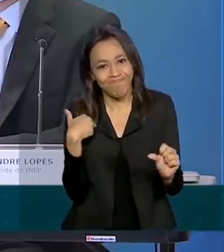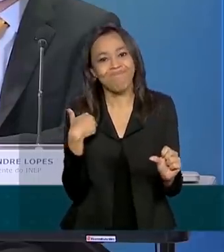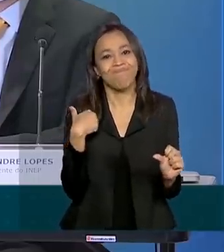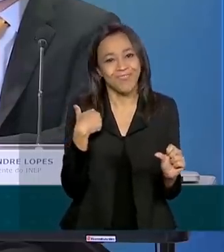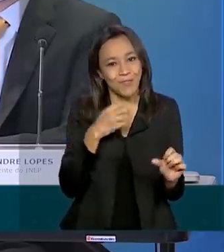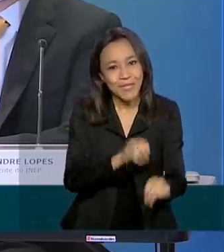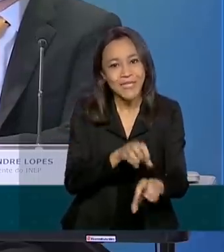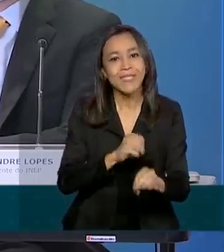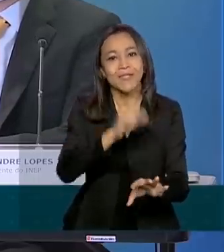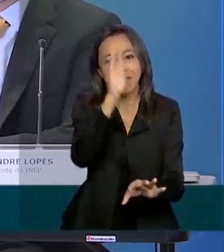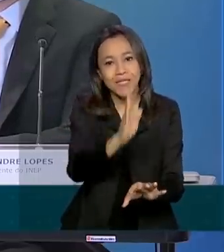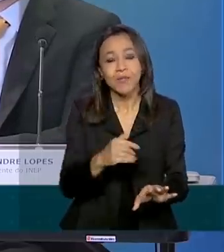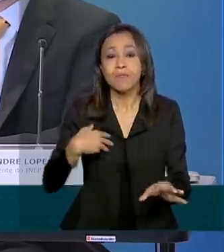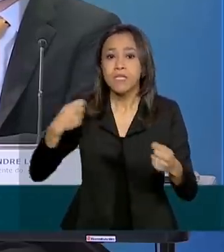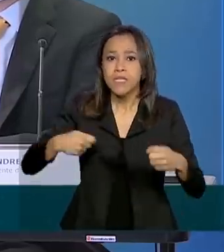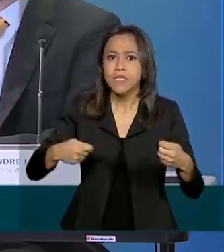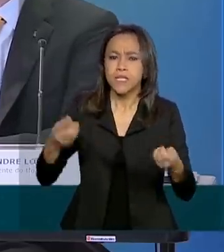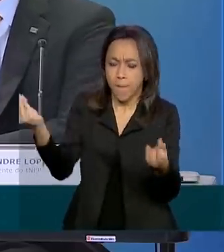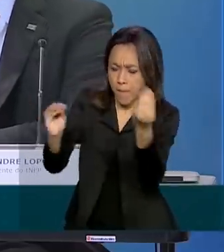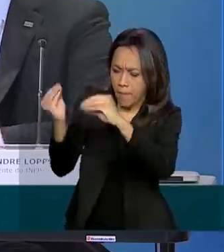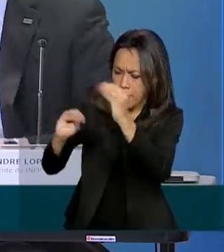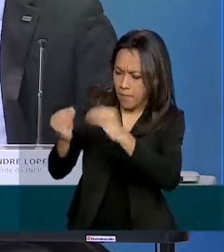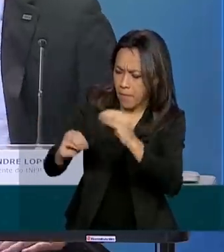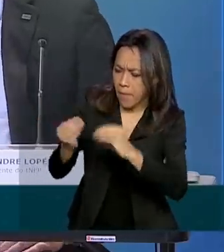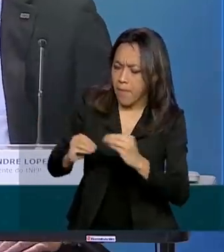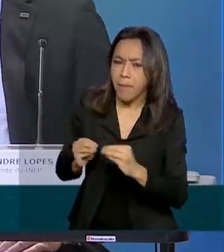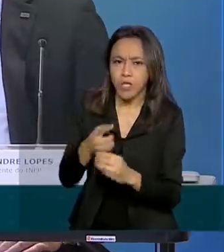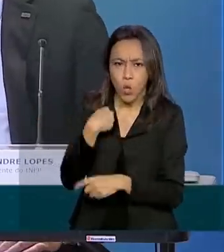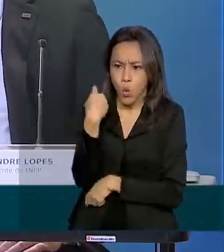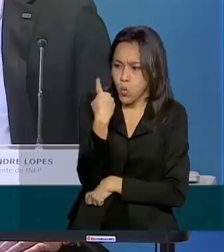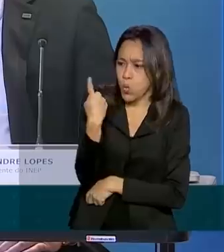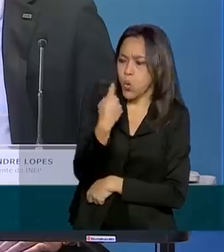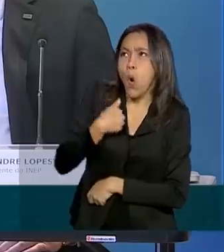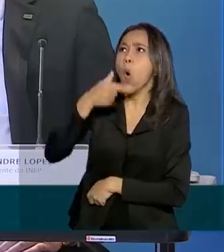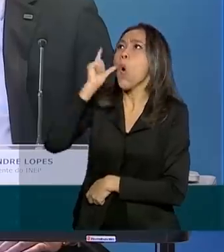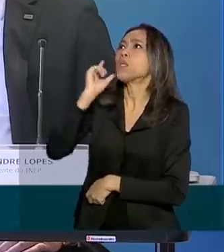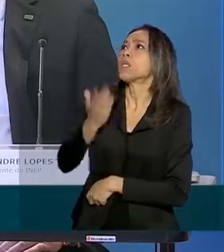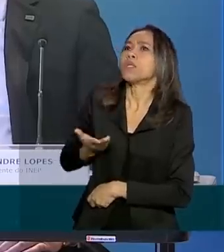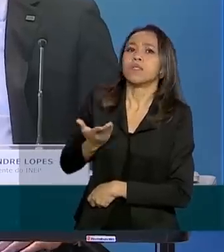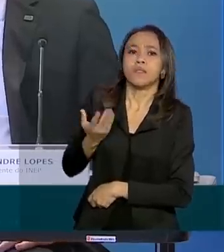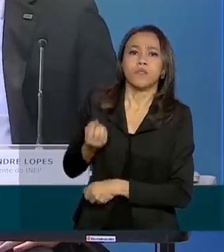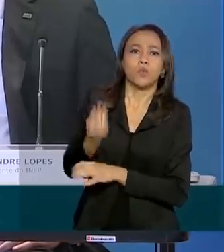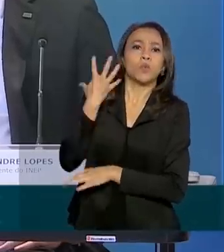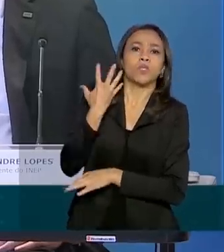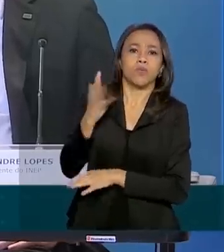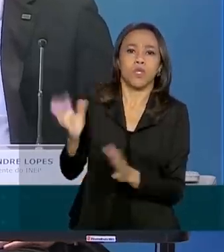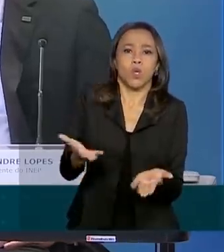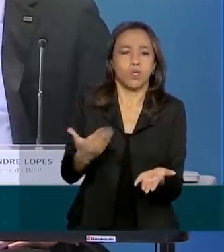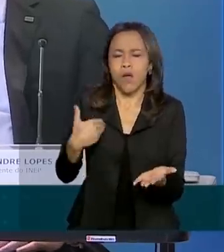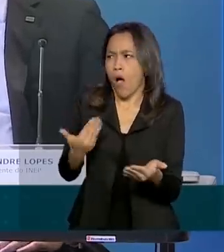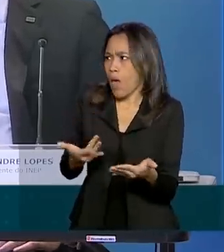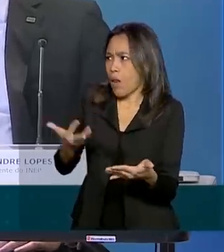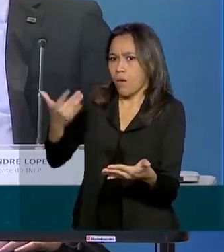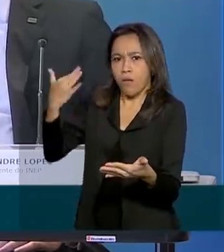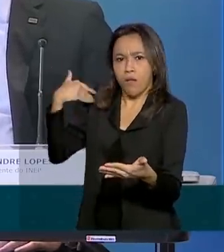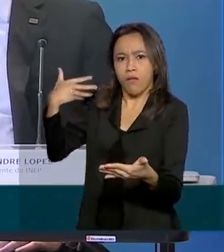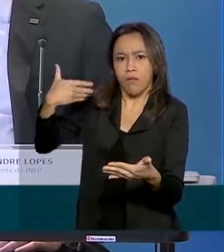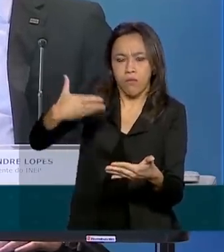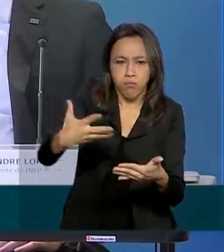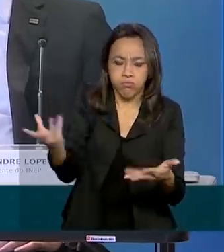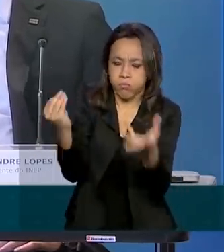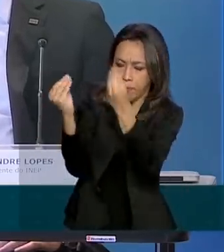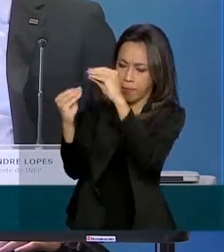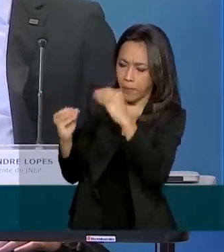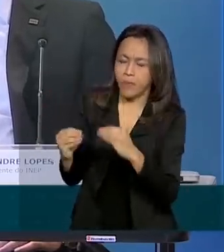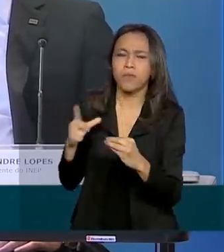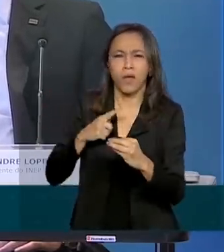a educação é um projeto coletivo, não é um projeto que nasce ontem e que morre amanhã e que precisamos caminhar, mas há também muitos